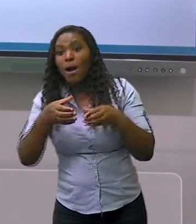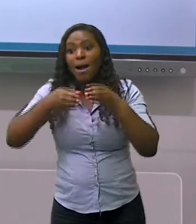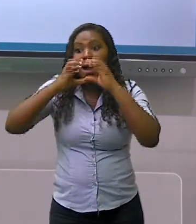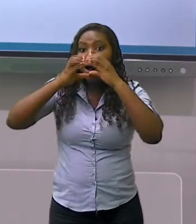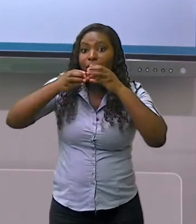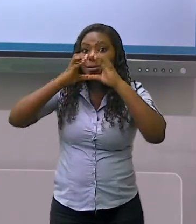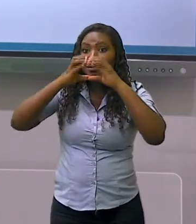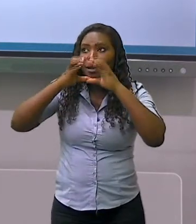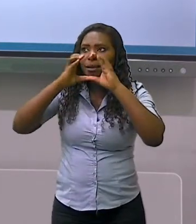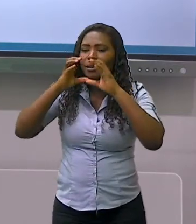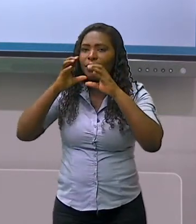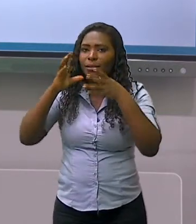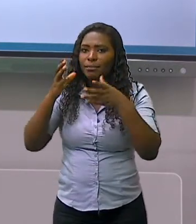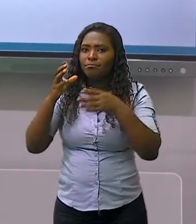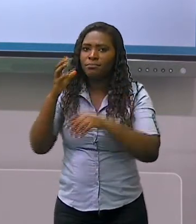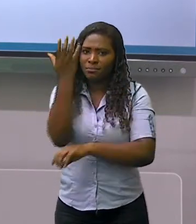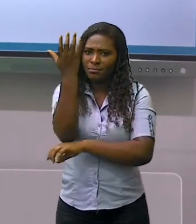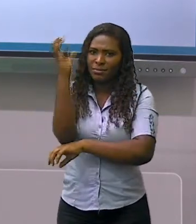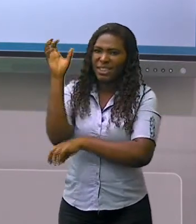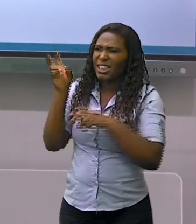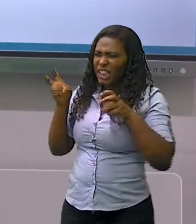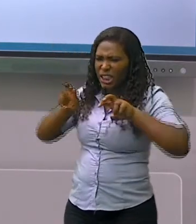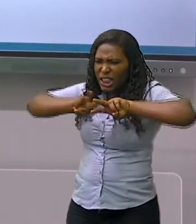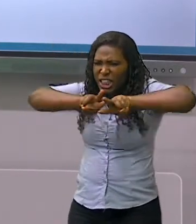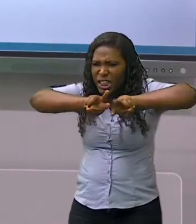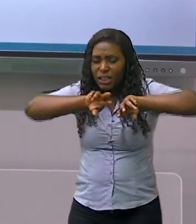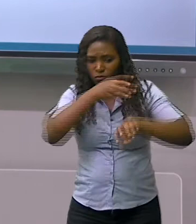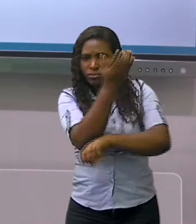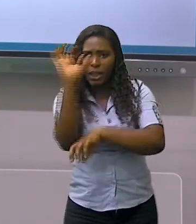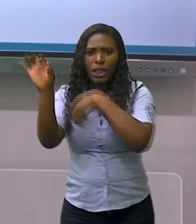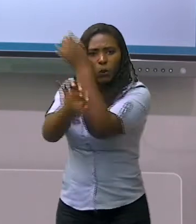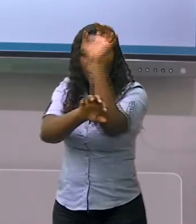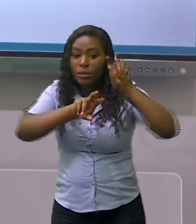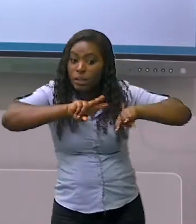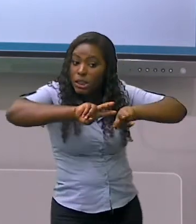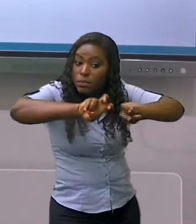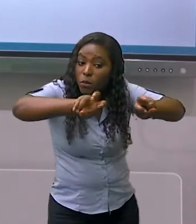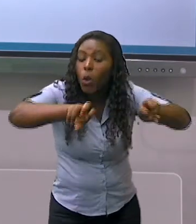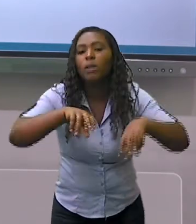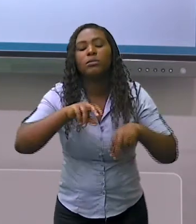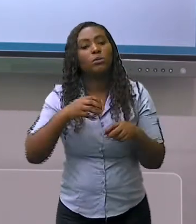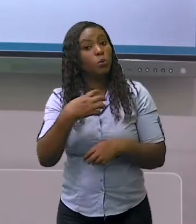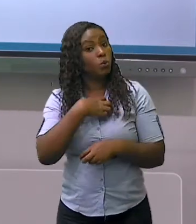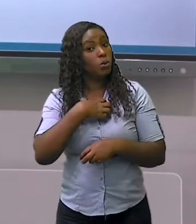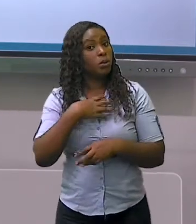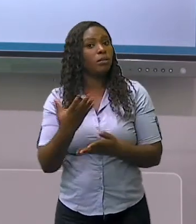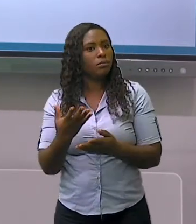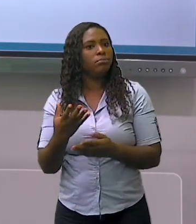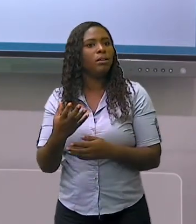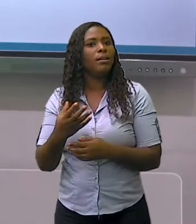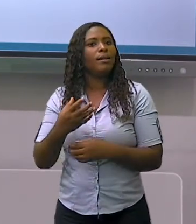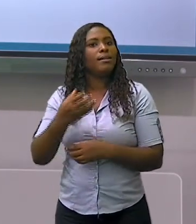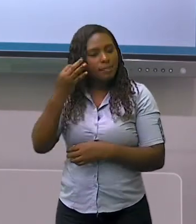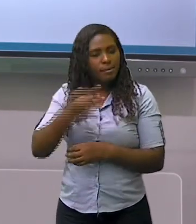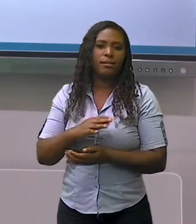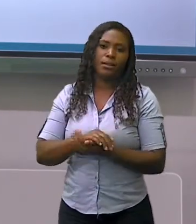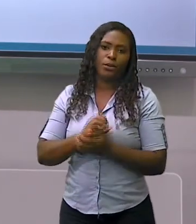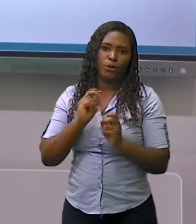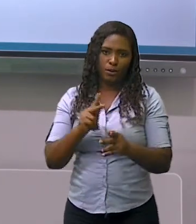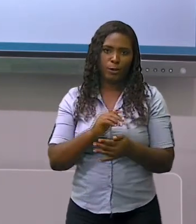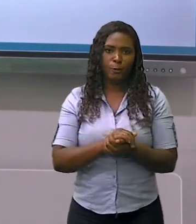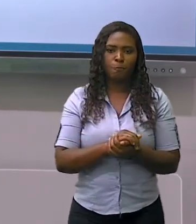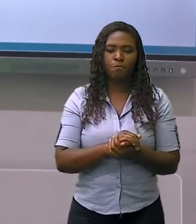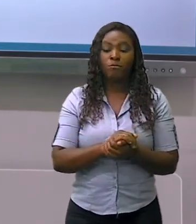sementes. Outra importante característica destes povos são as moradias